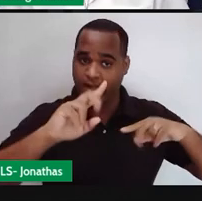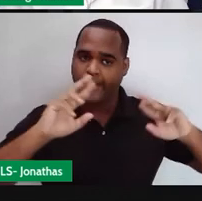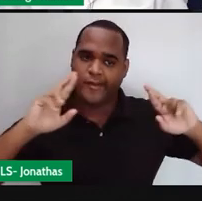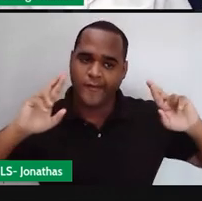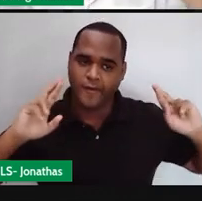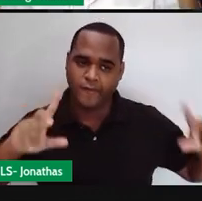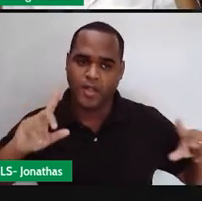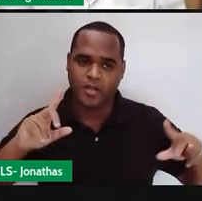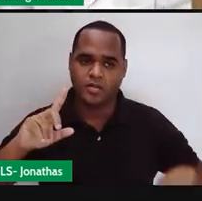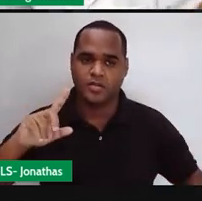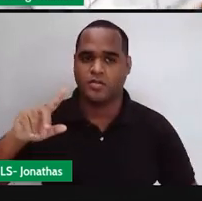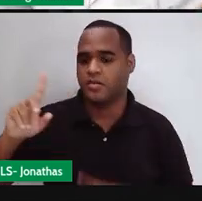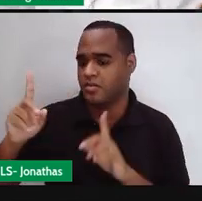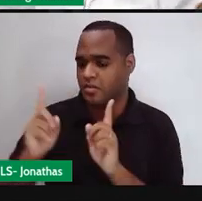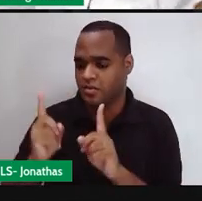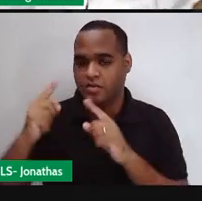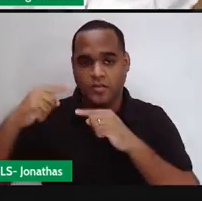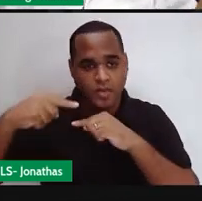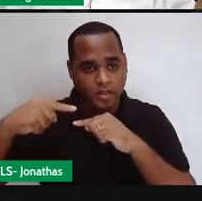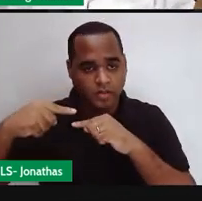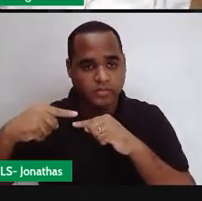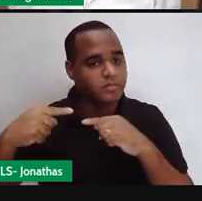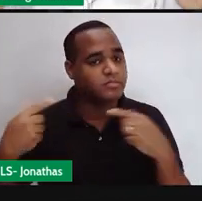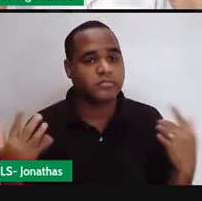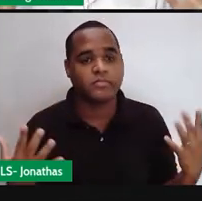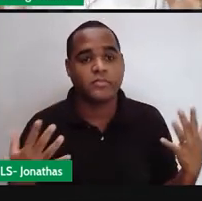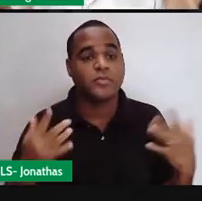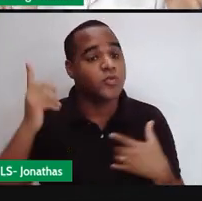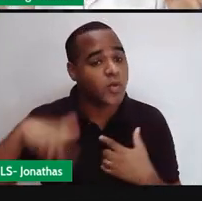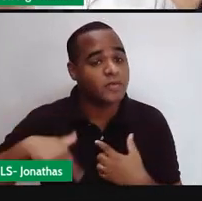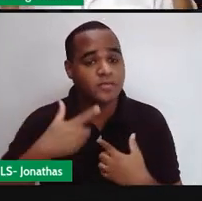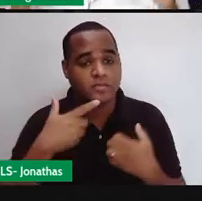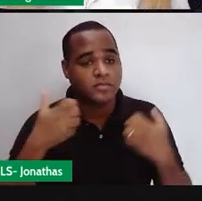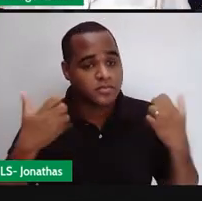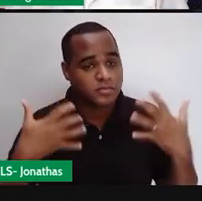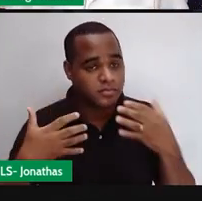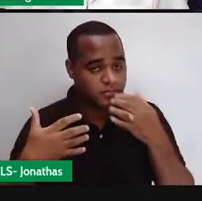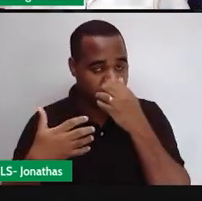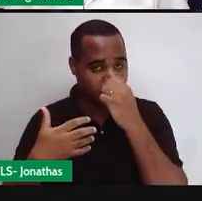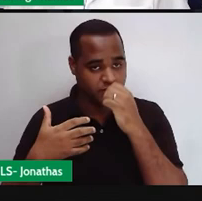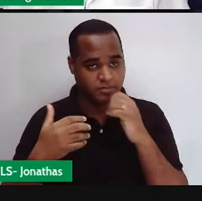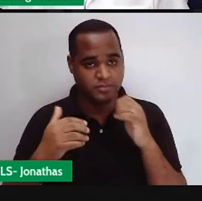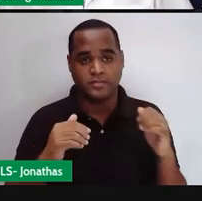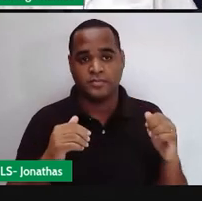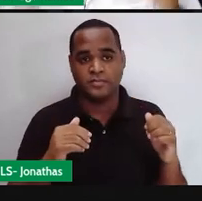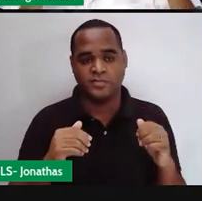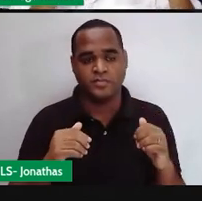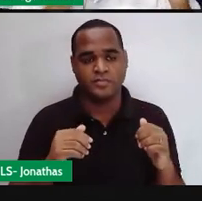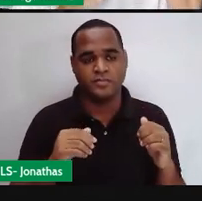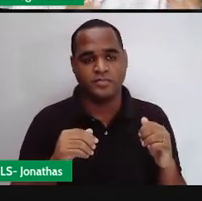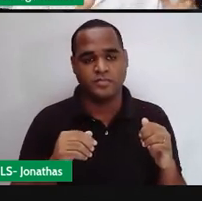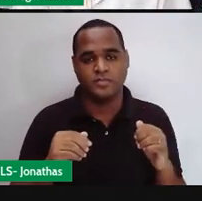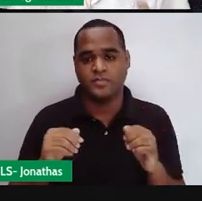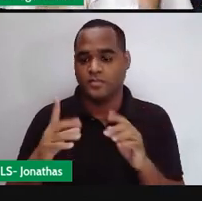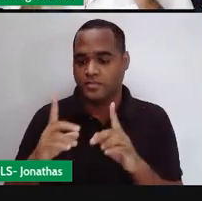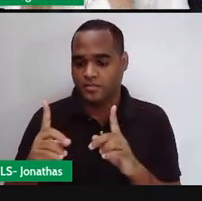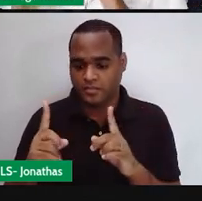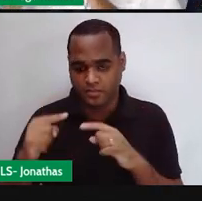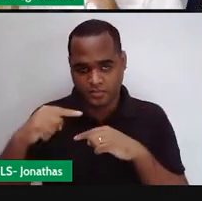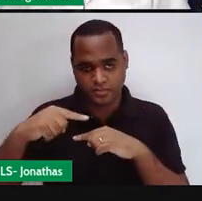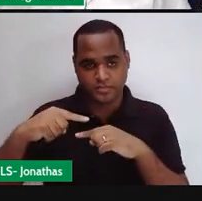para para para para para tudo professor como assim? Repita professor eu vou repetir o quadrado